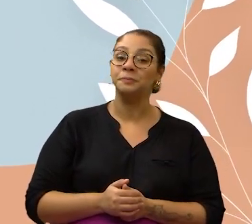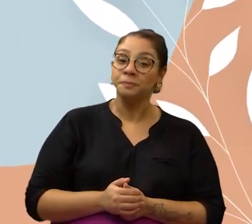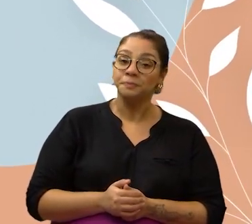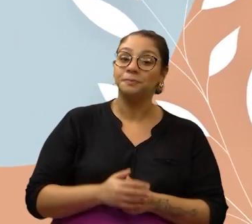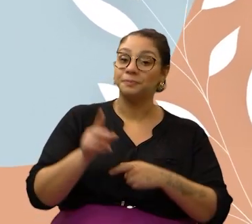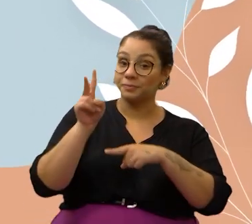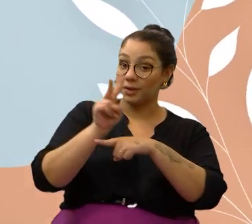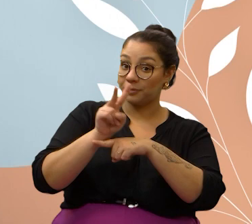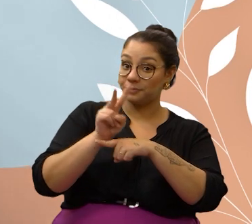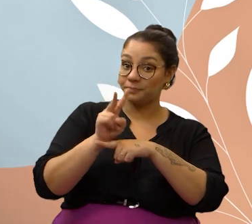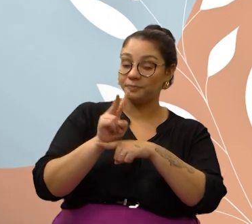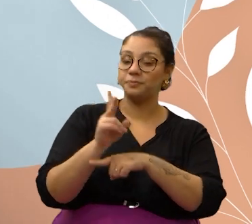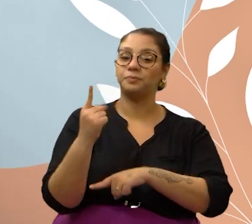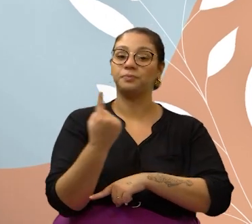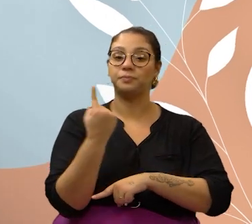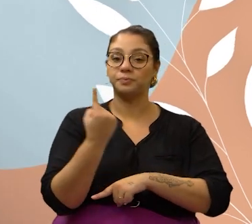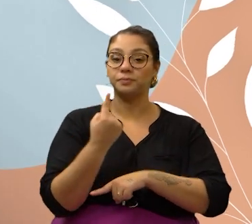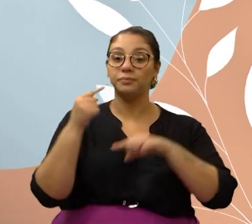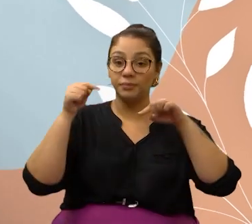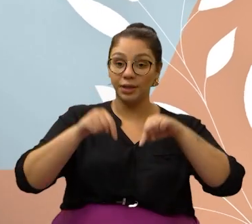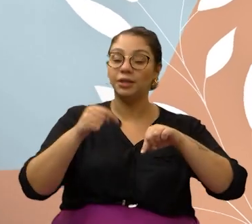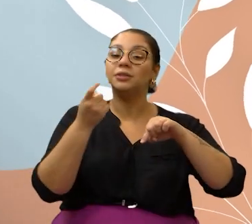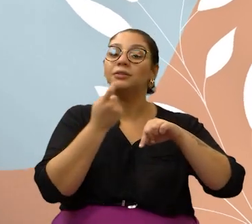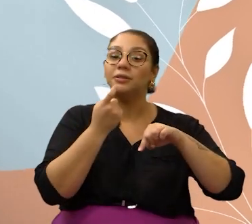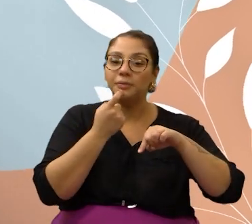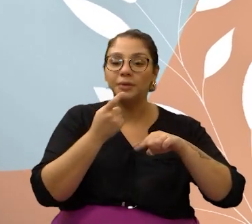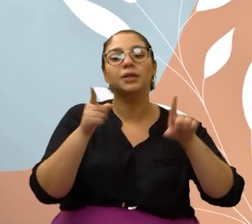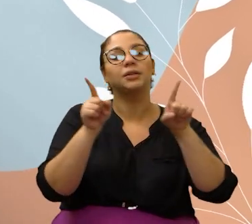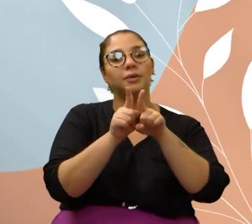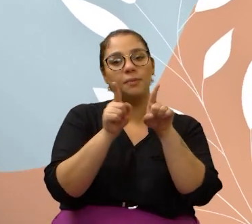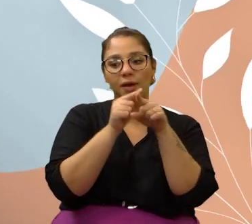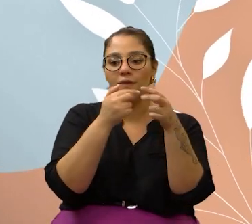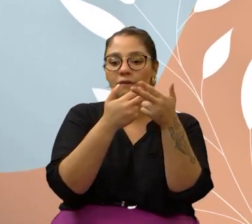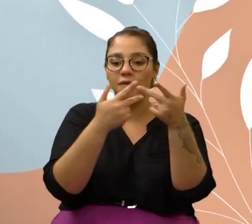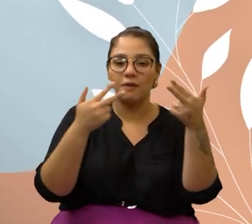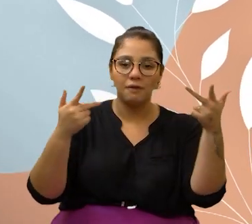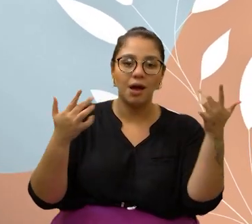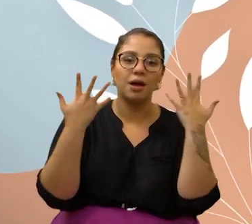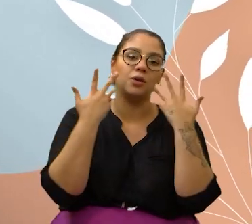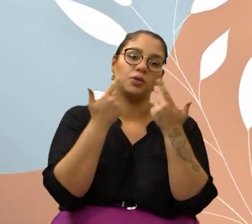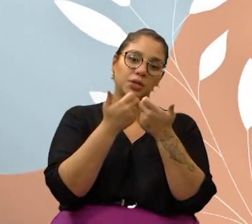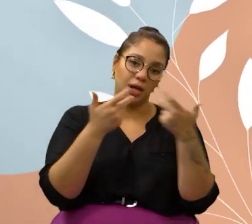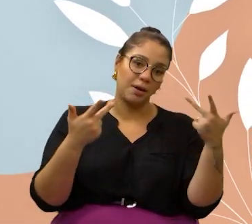podem acessar as redes sociais da ONG para mais detalhes.